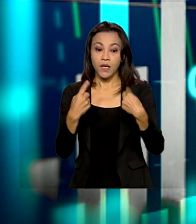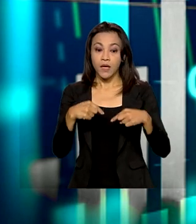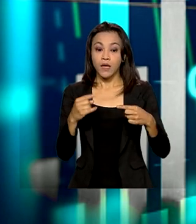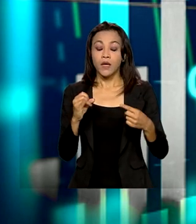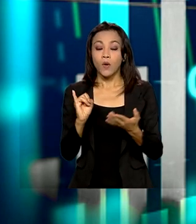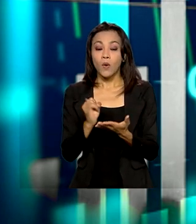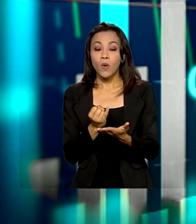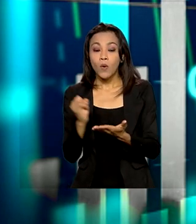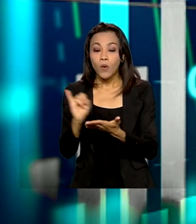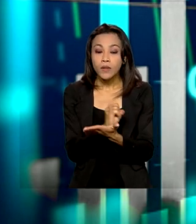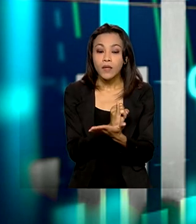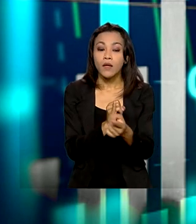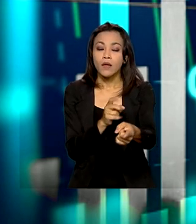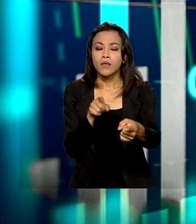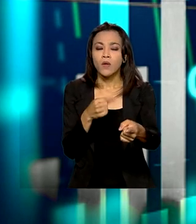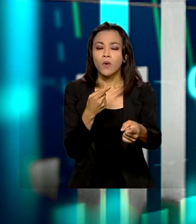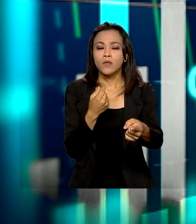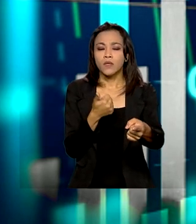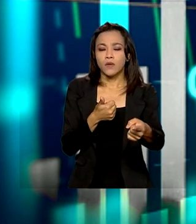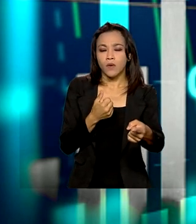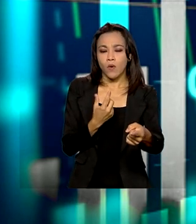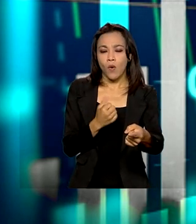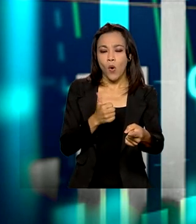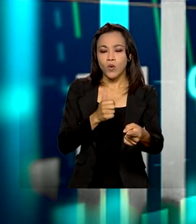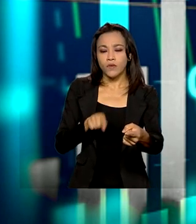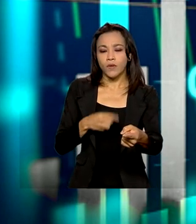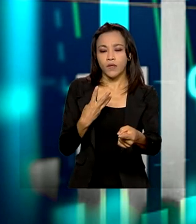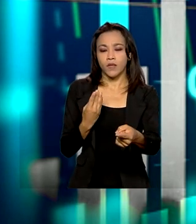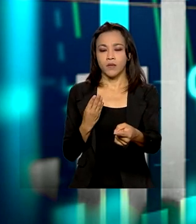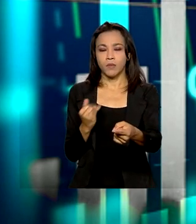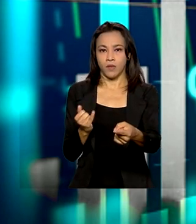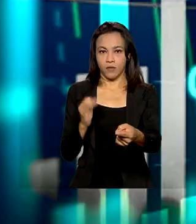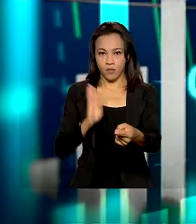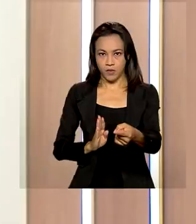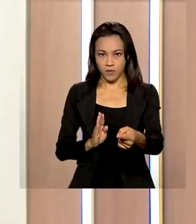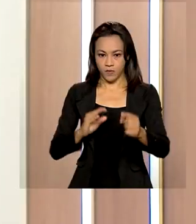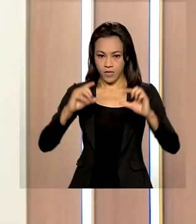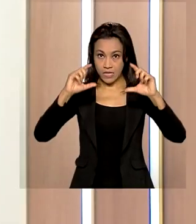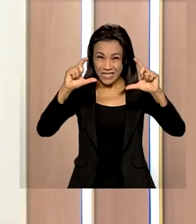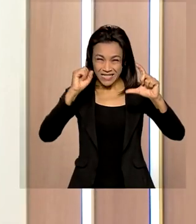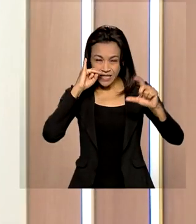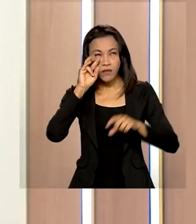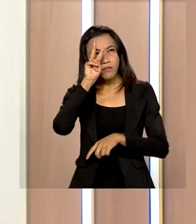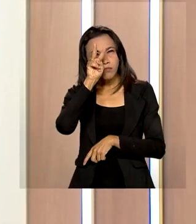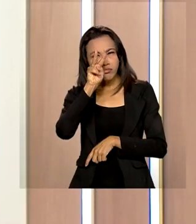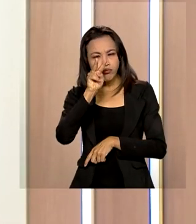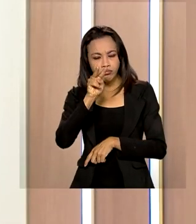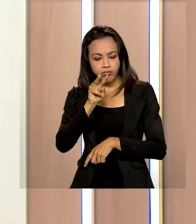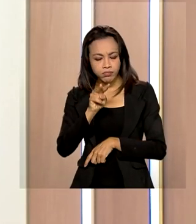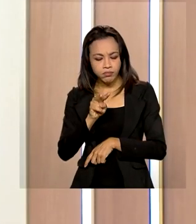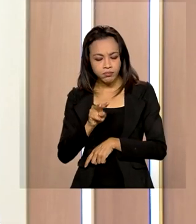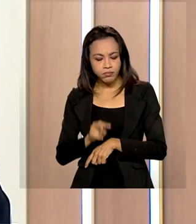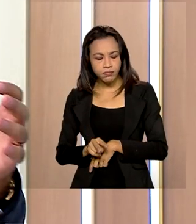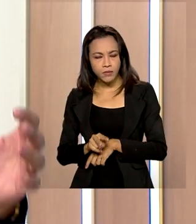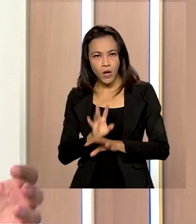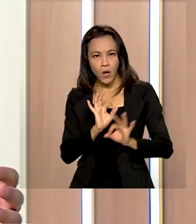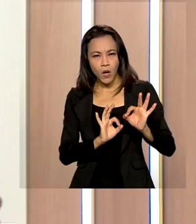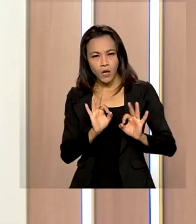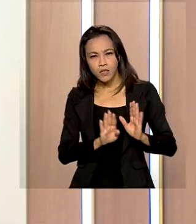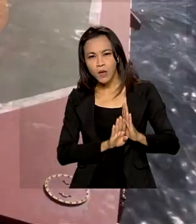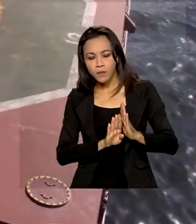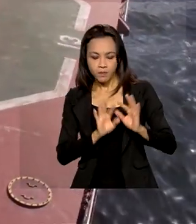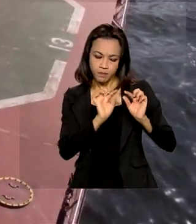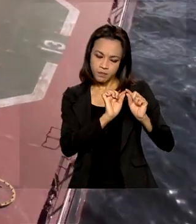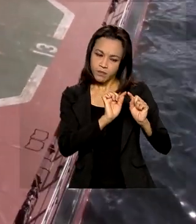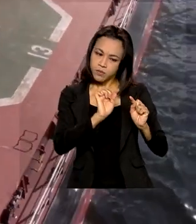,3 bilhões de dólares para o Brasil. Se nós anualizarmos esse dado, ou seja, fizermos uma projeção para o